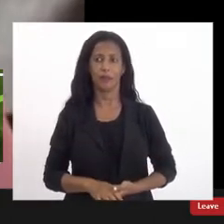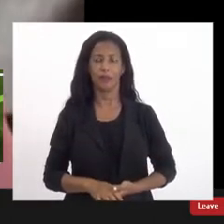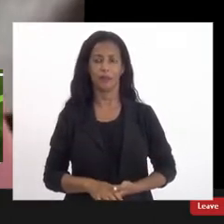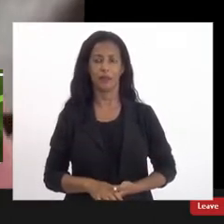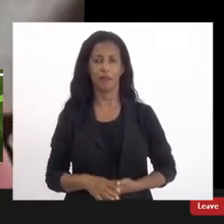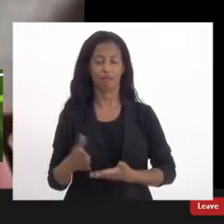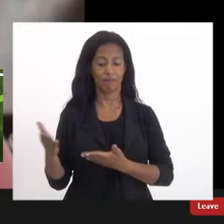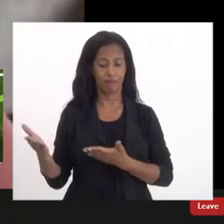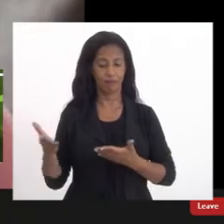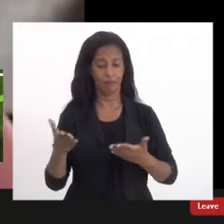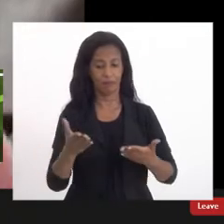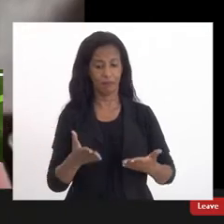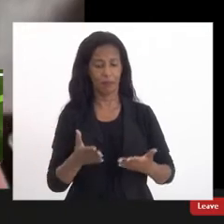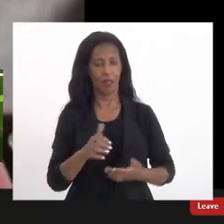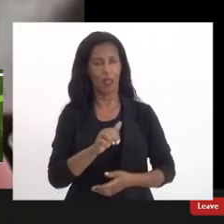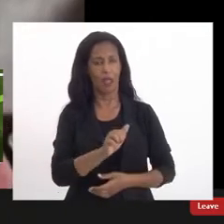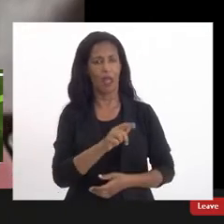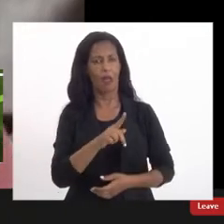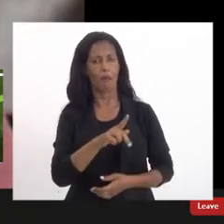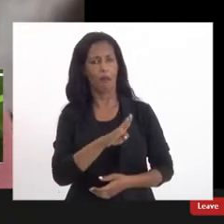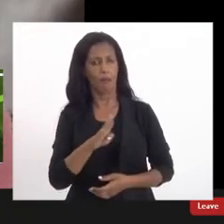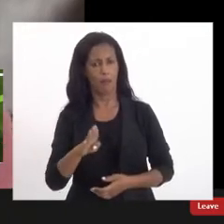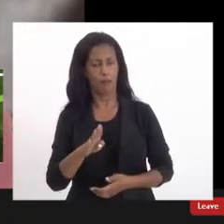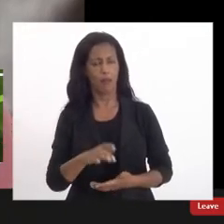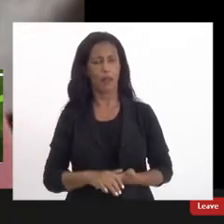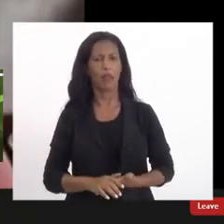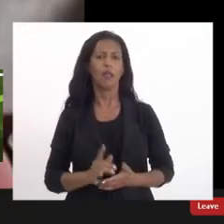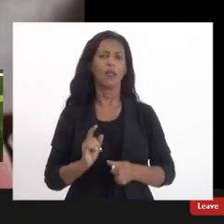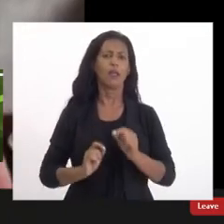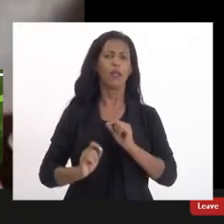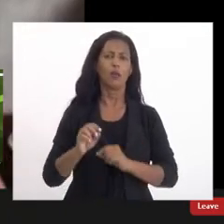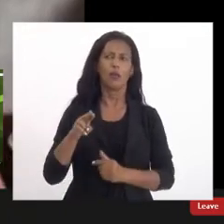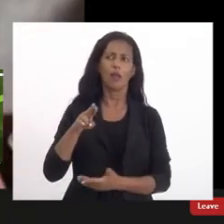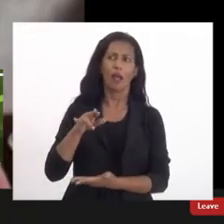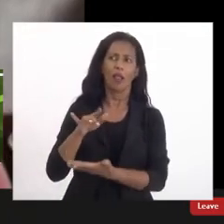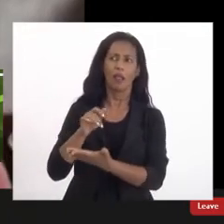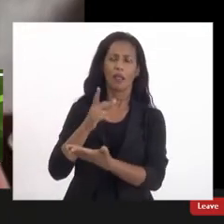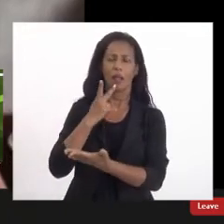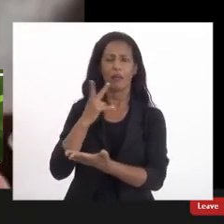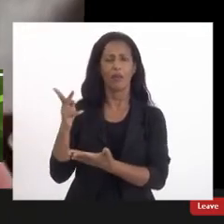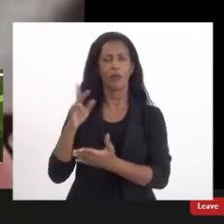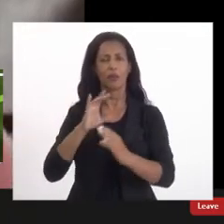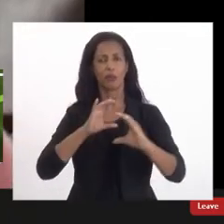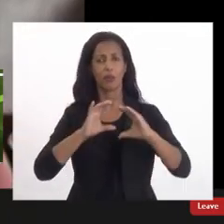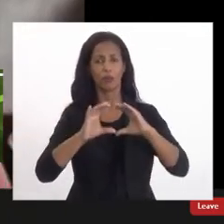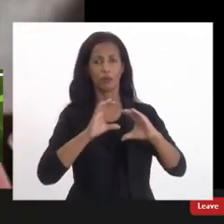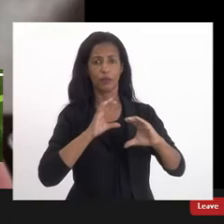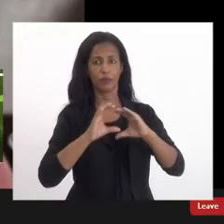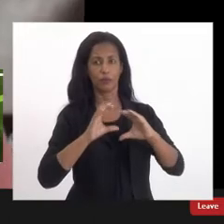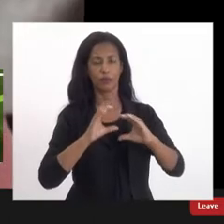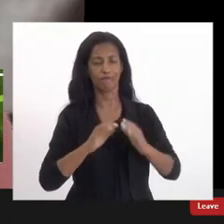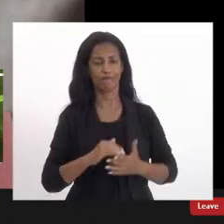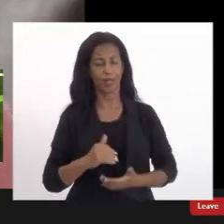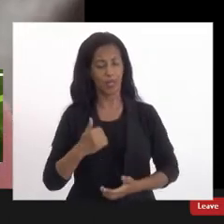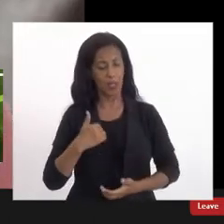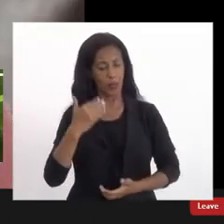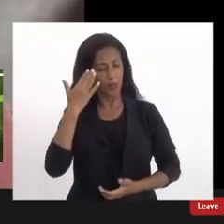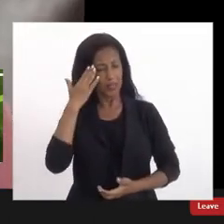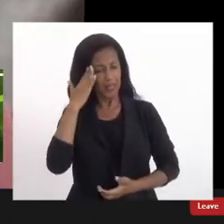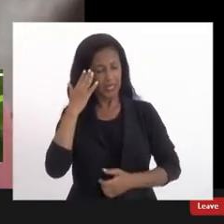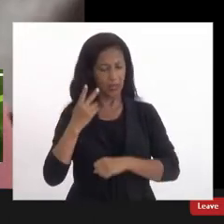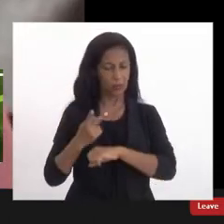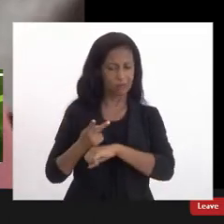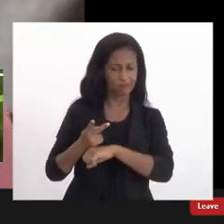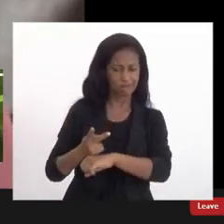trazendo a questão da PABB e o que a Natália falou sobre a comunicação eu entendo e busco